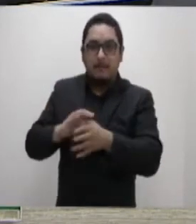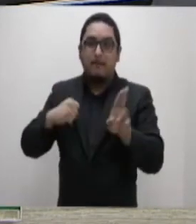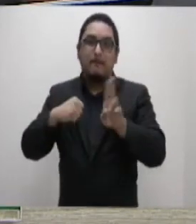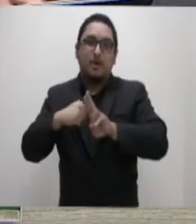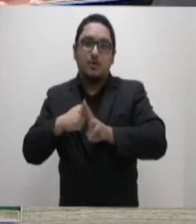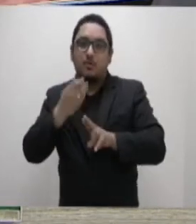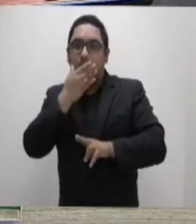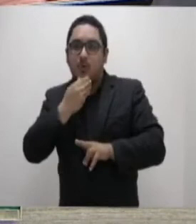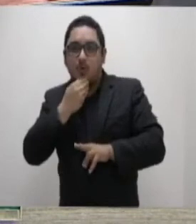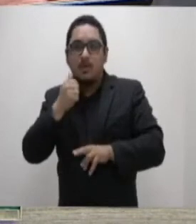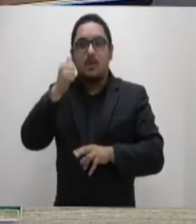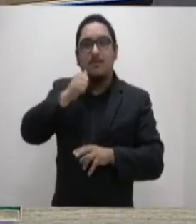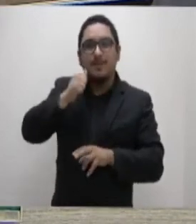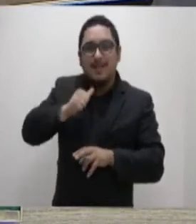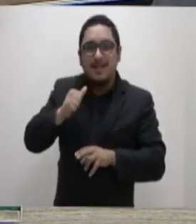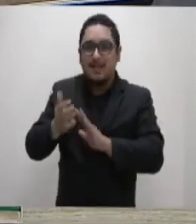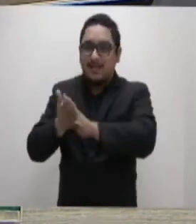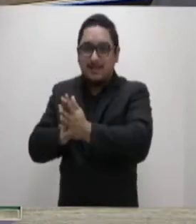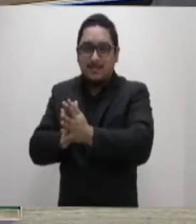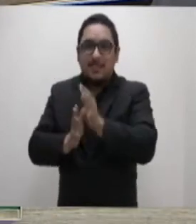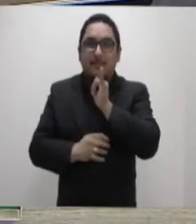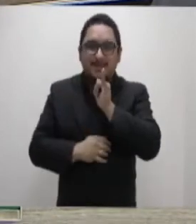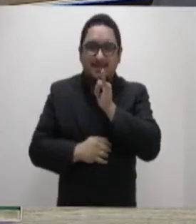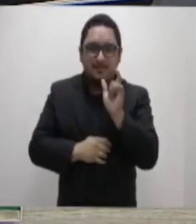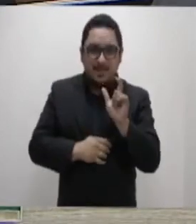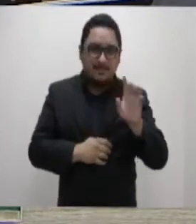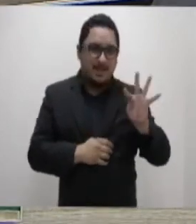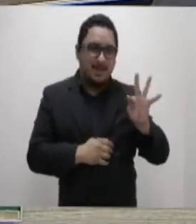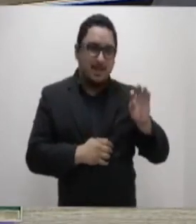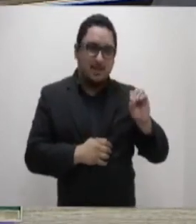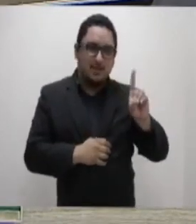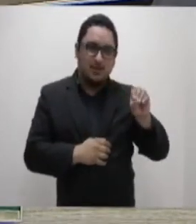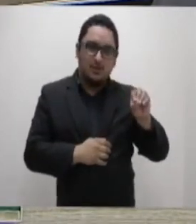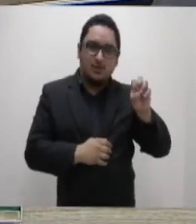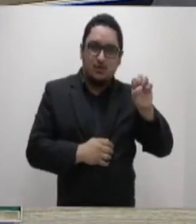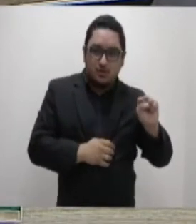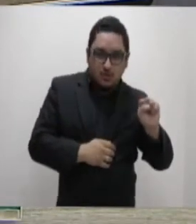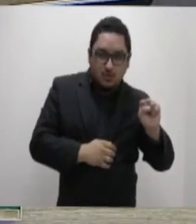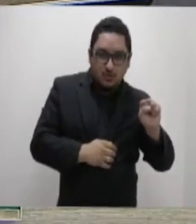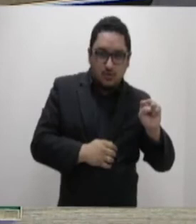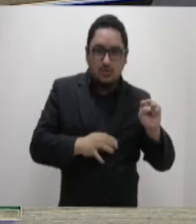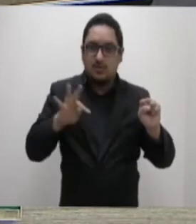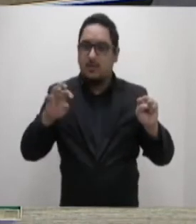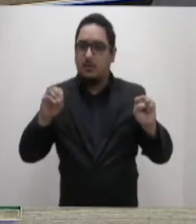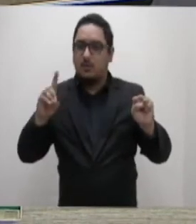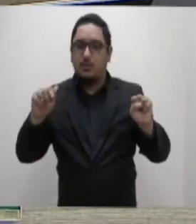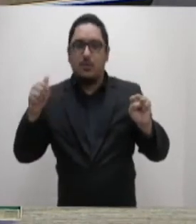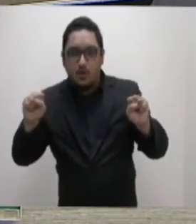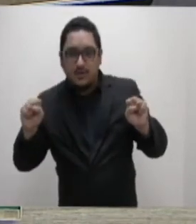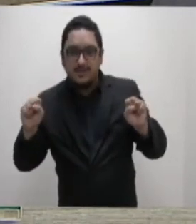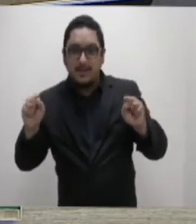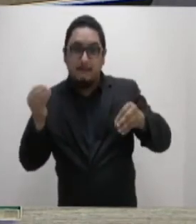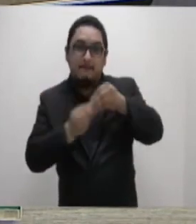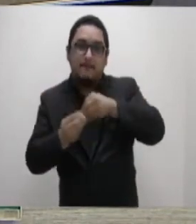exemplo, todos e todas, eles criaram todes. Meninas, meninas, meninex, né? E várias